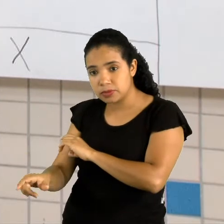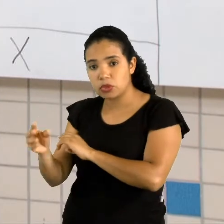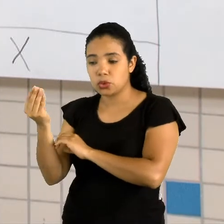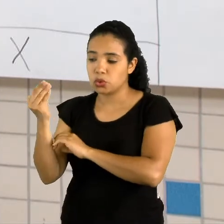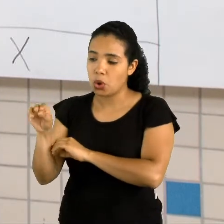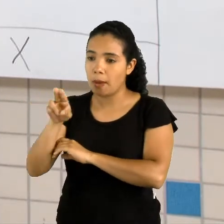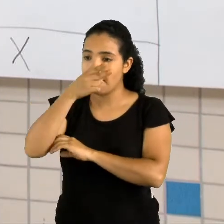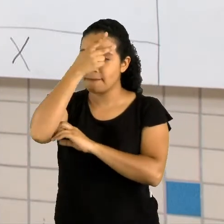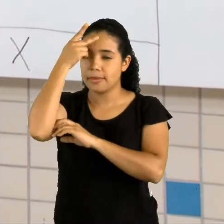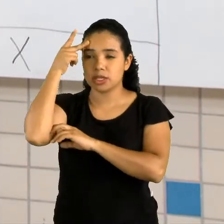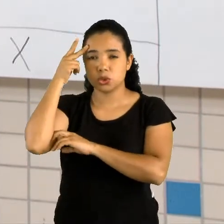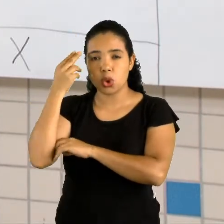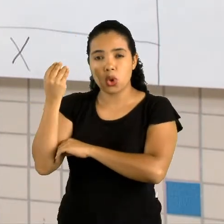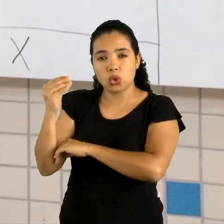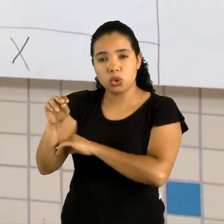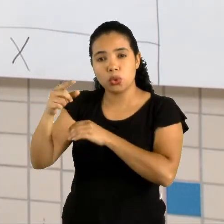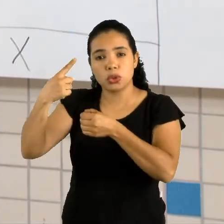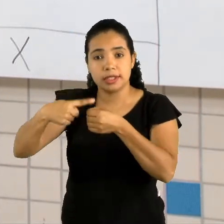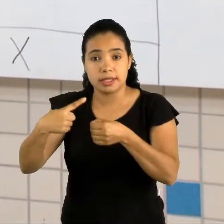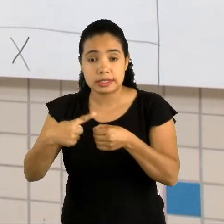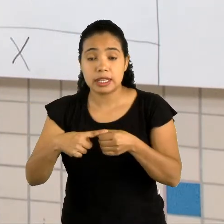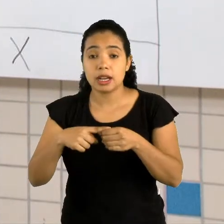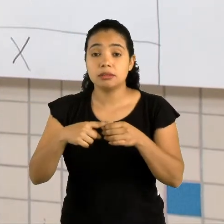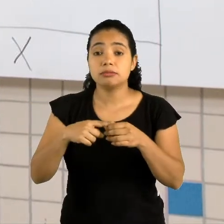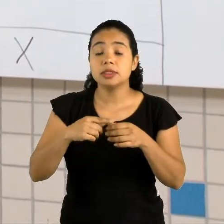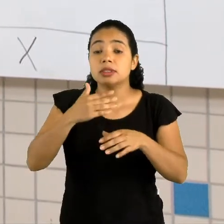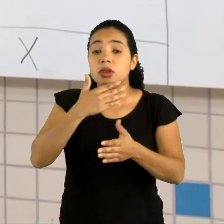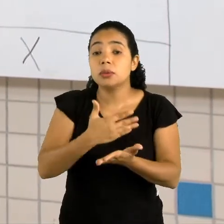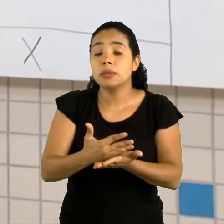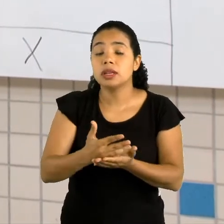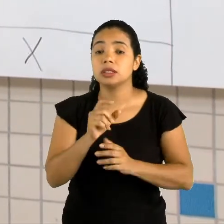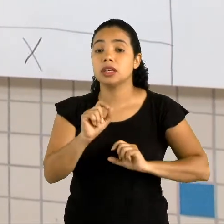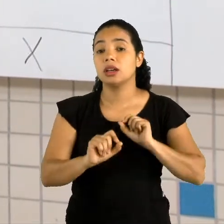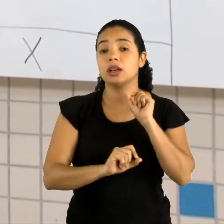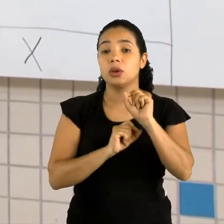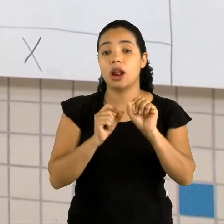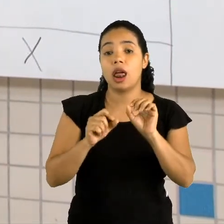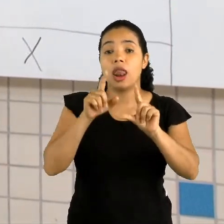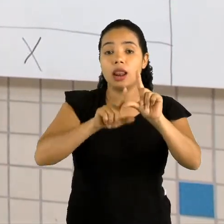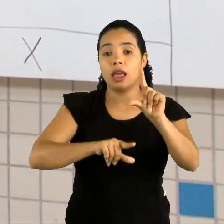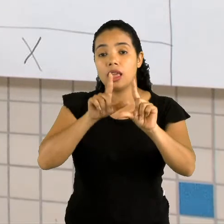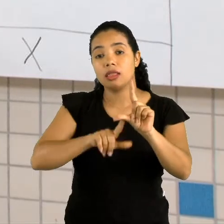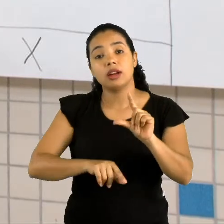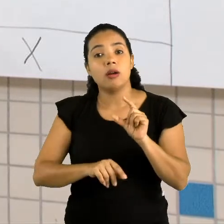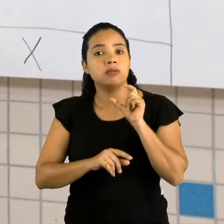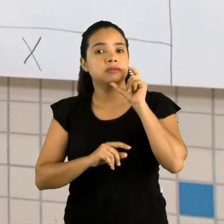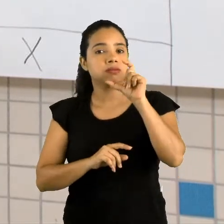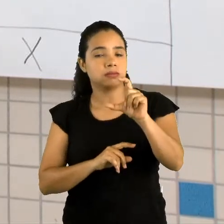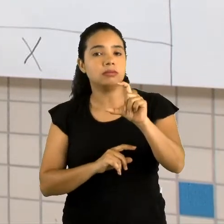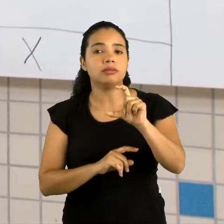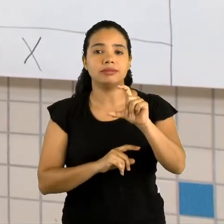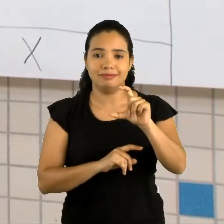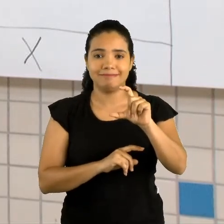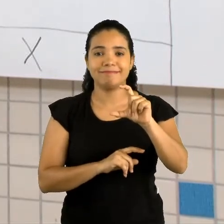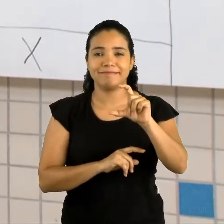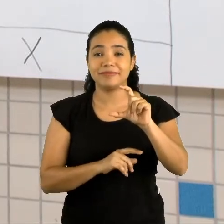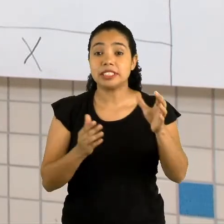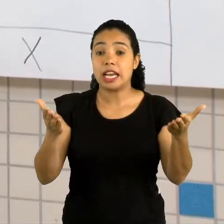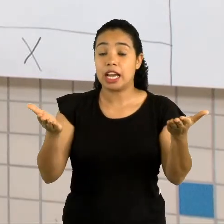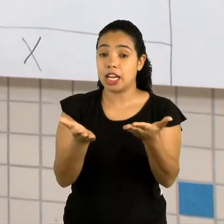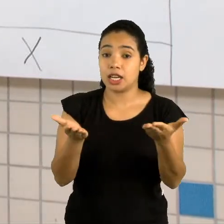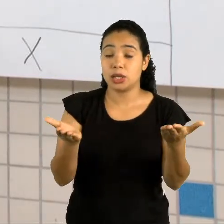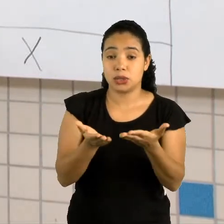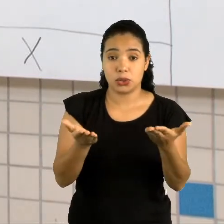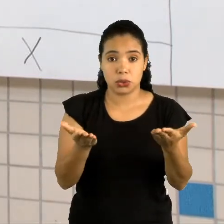pessoa, o nome da cidade, você vai começar com letra maiúscula. Agora,